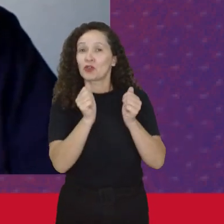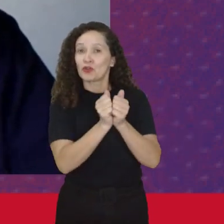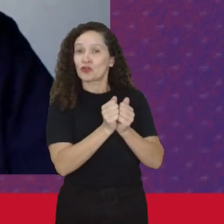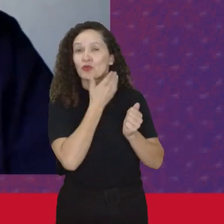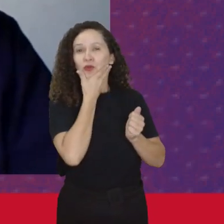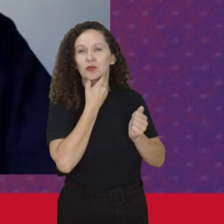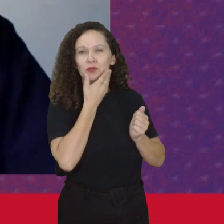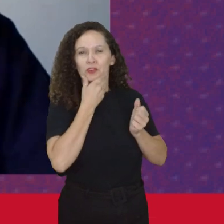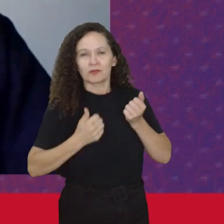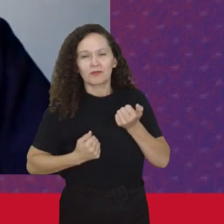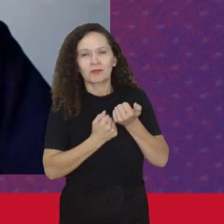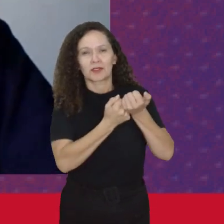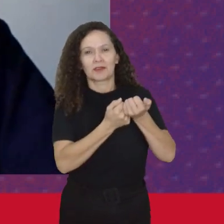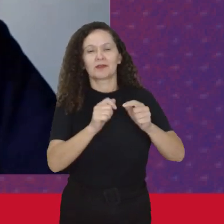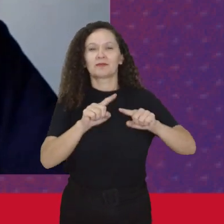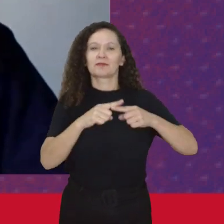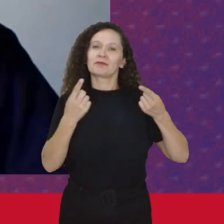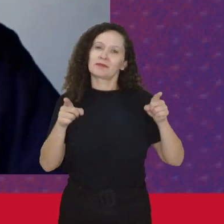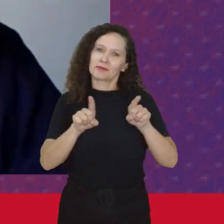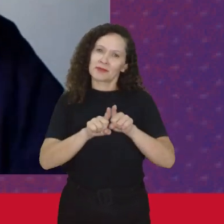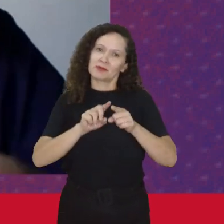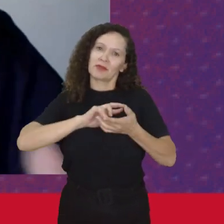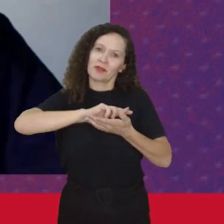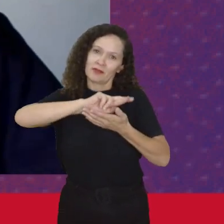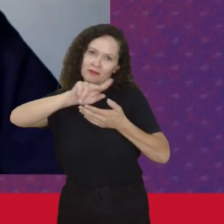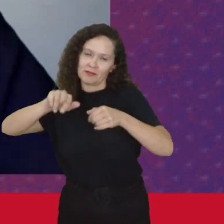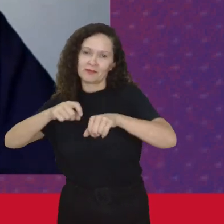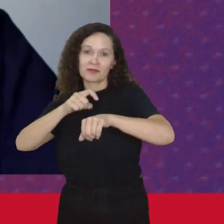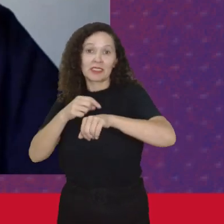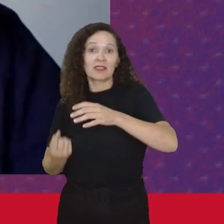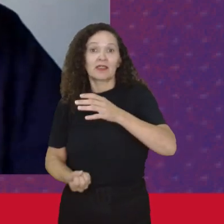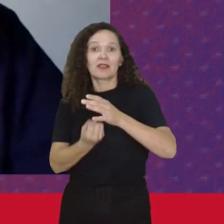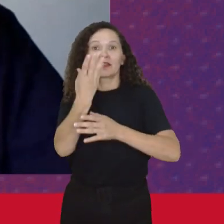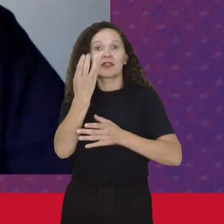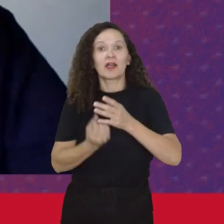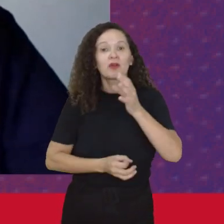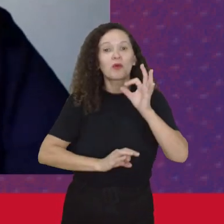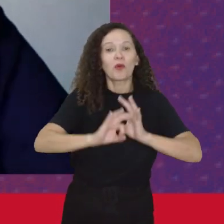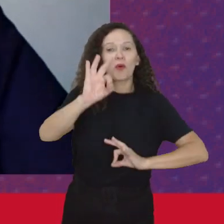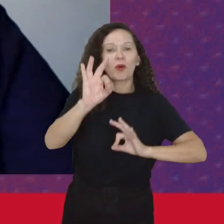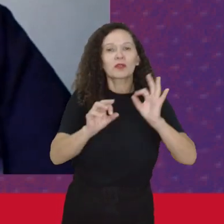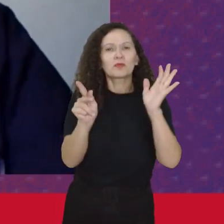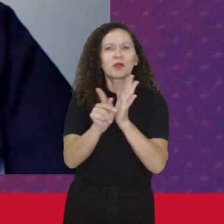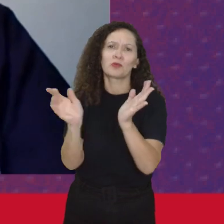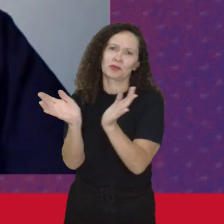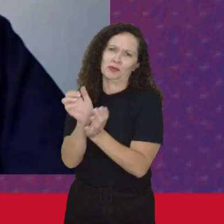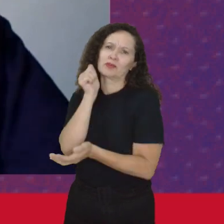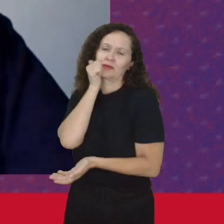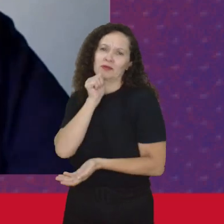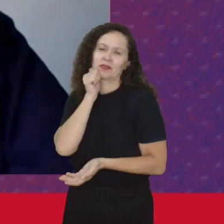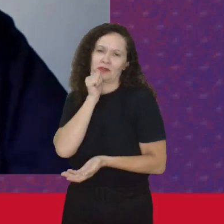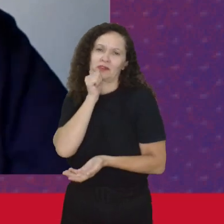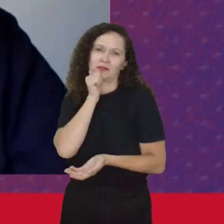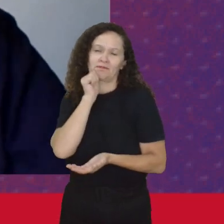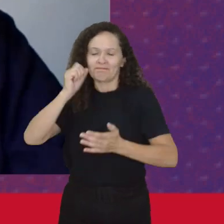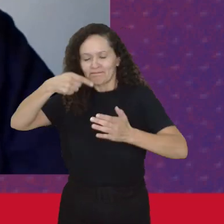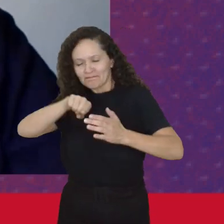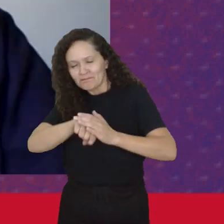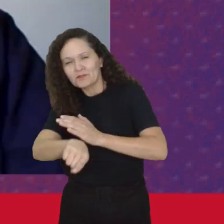trabalhadora Mas também Em vários momentos Criando o processo De organização Das mulheres E isso se aprofundou